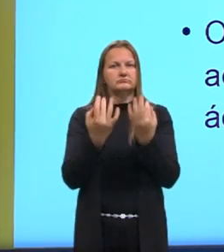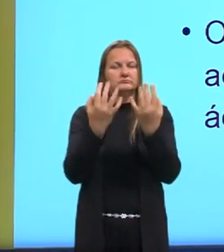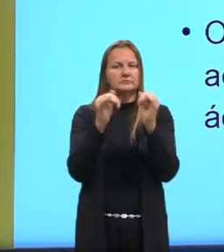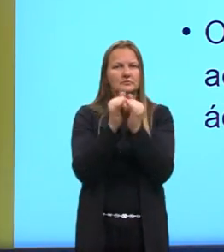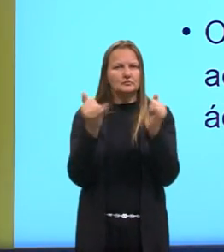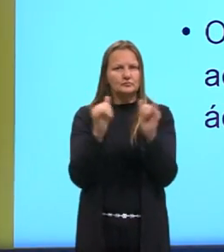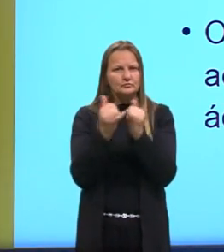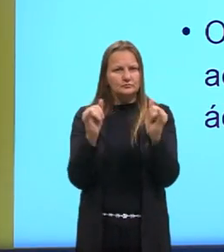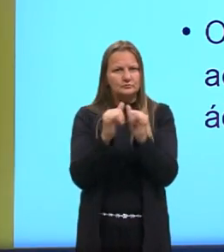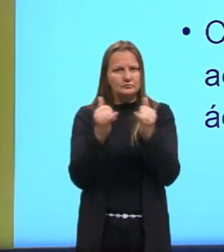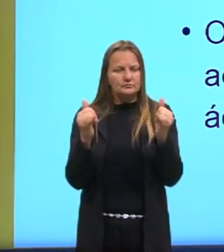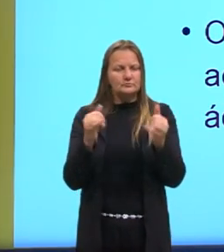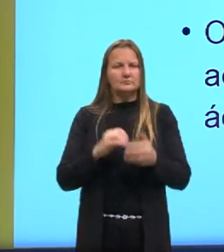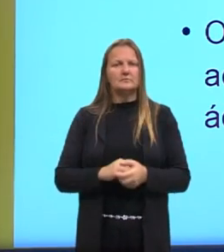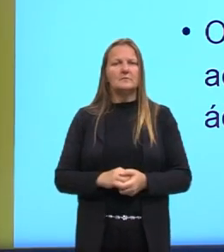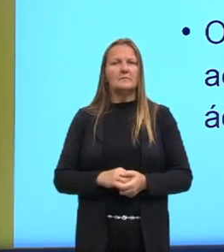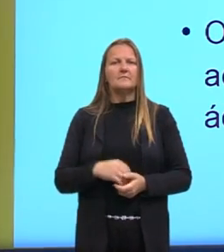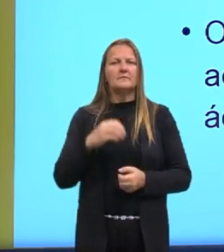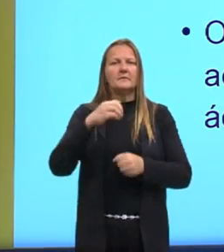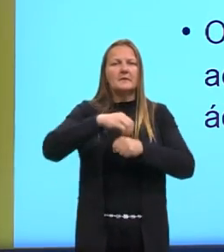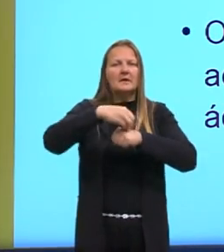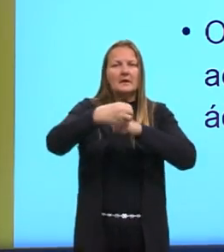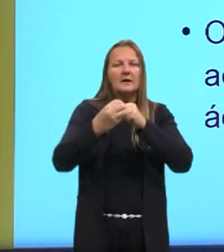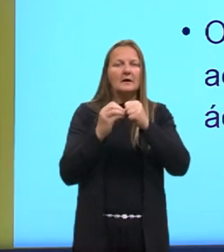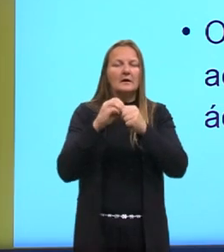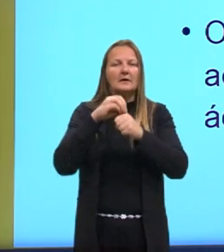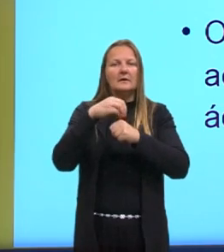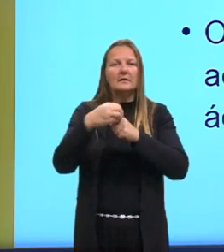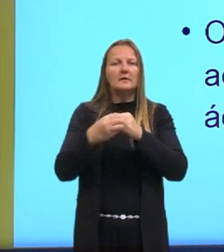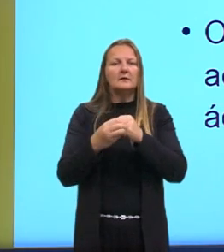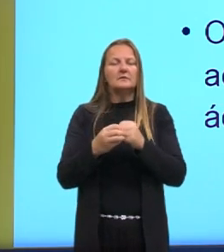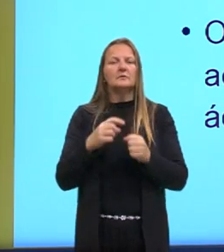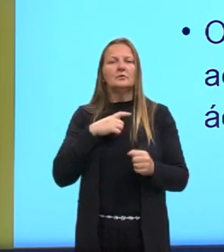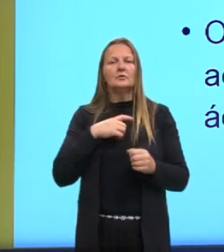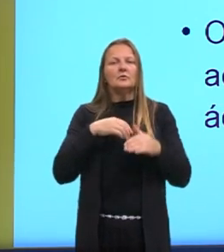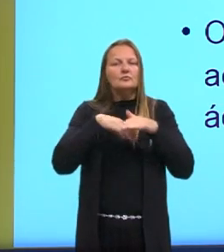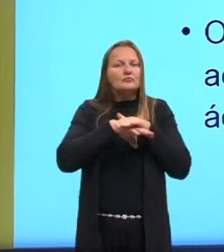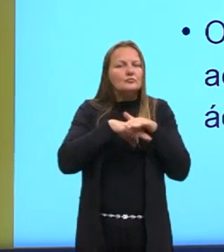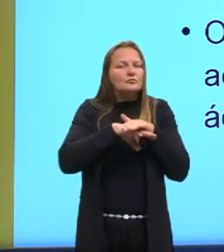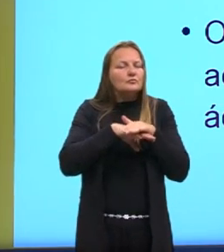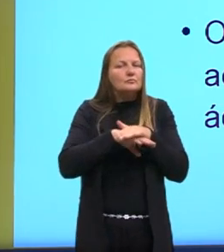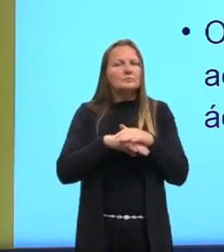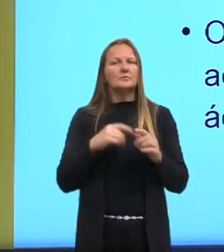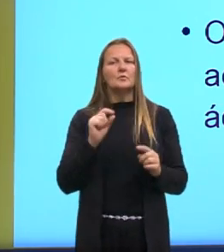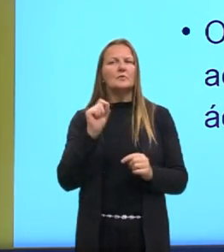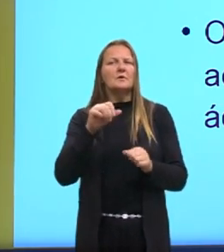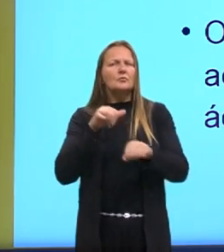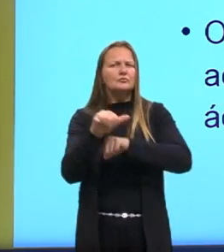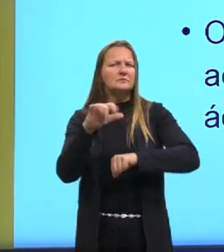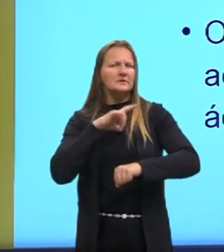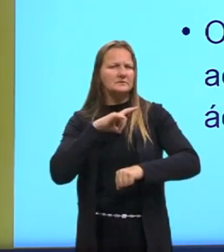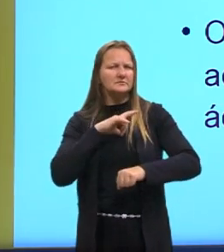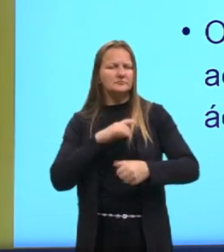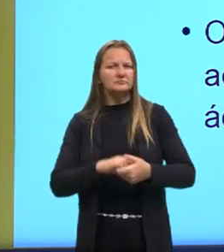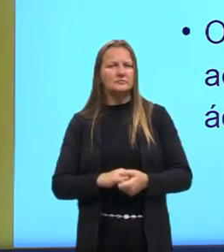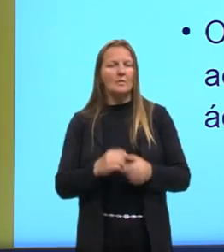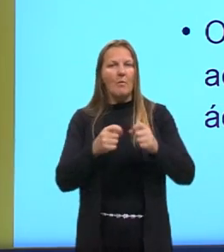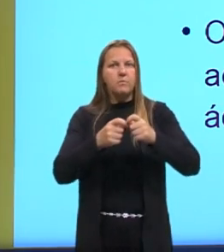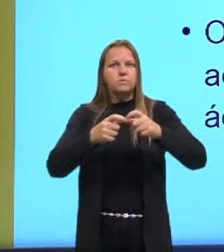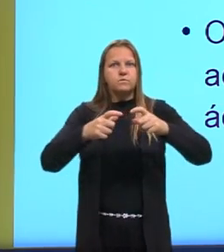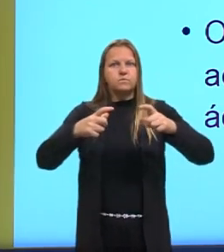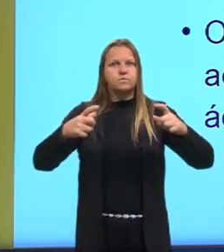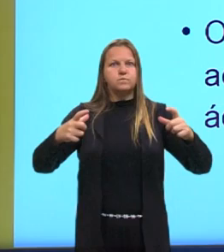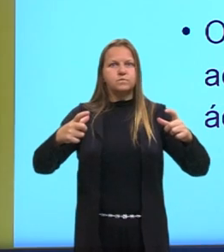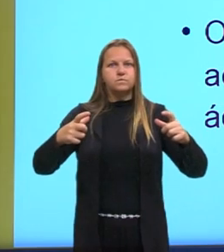átomos que estavam lá de boas, guardadinhos. O acontece, né? O aumento,